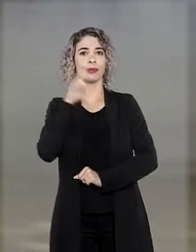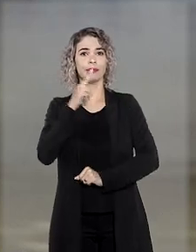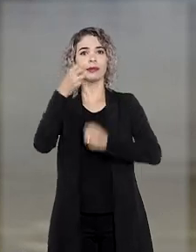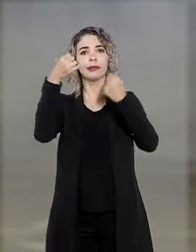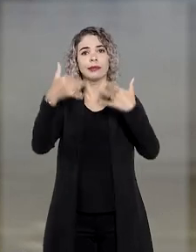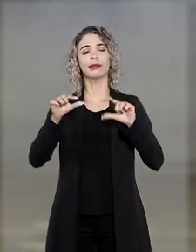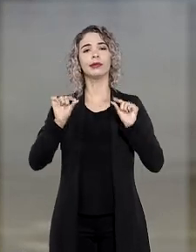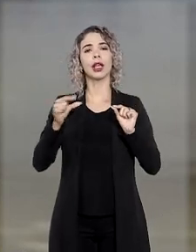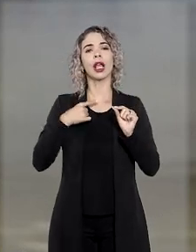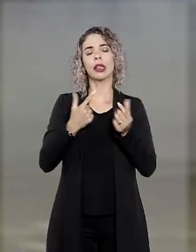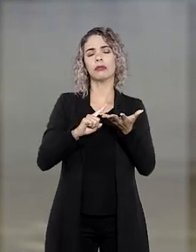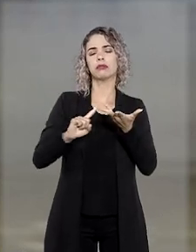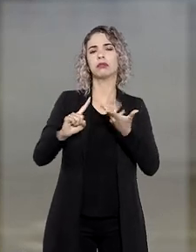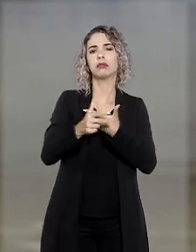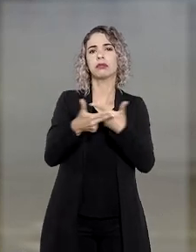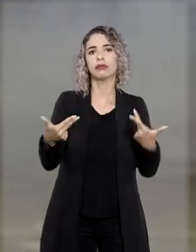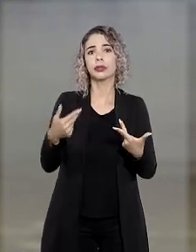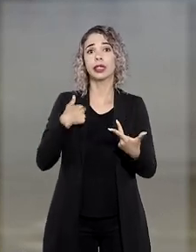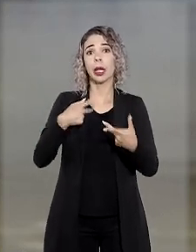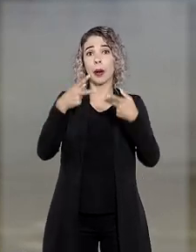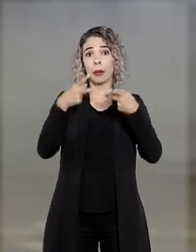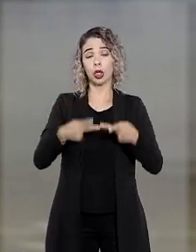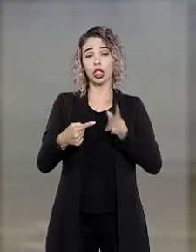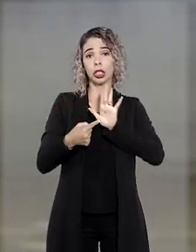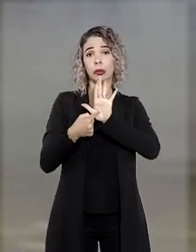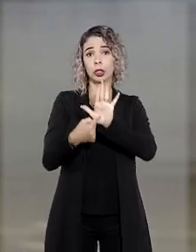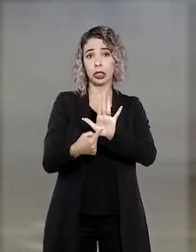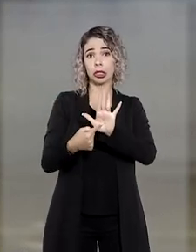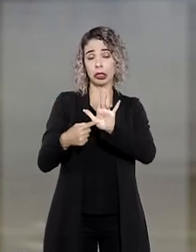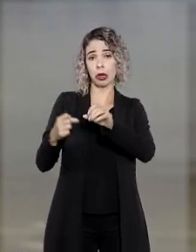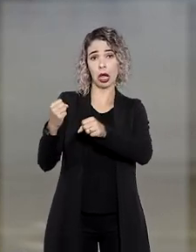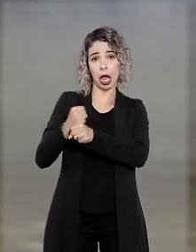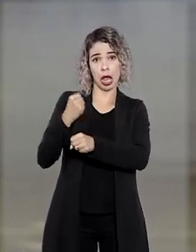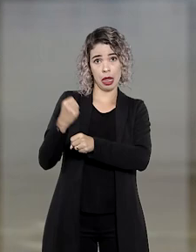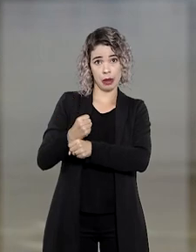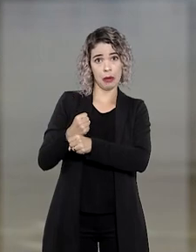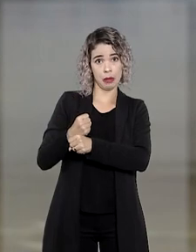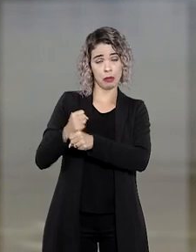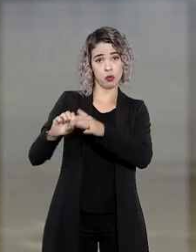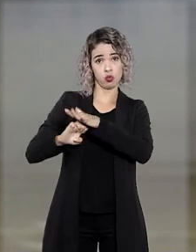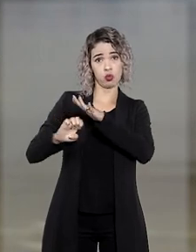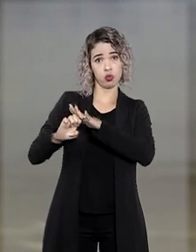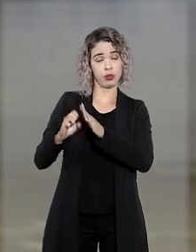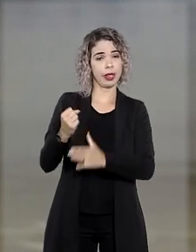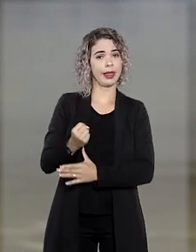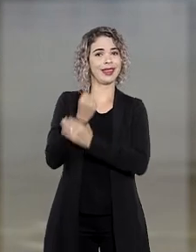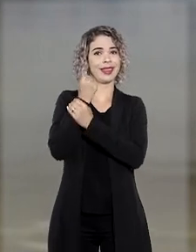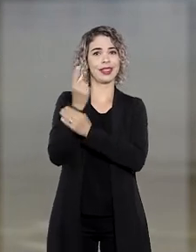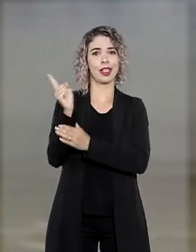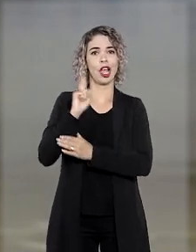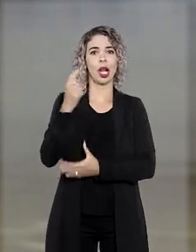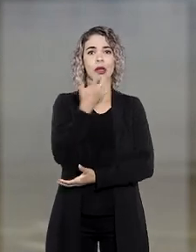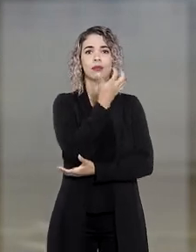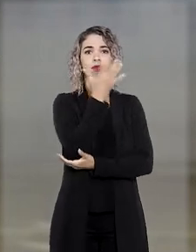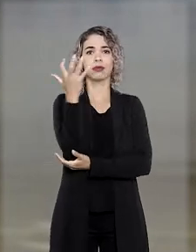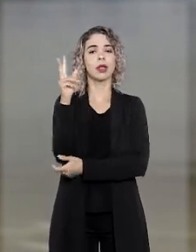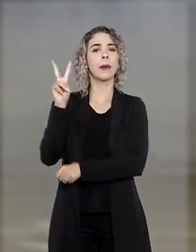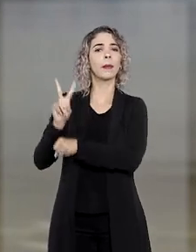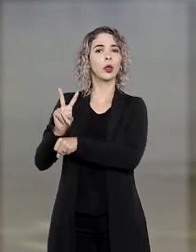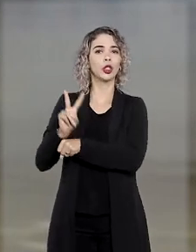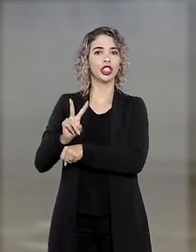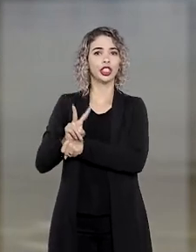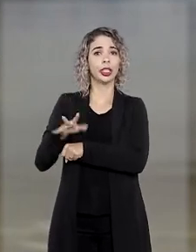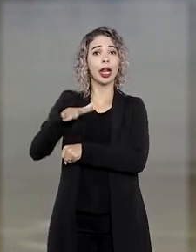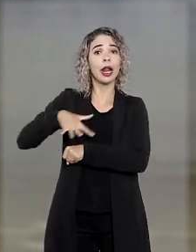de urgência, relata, entre outras coisas, que os projetos apresentados pela construtora IDB não garantem a preservação do